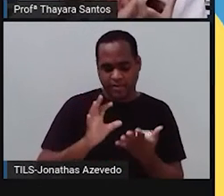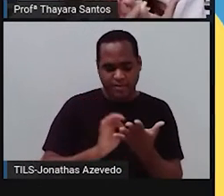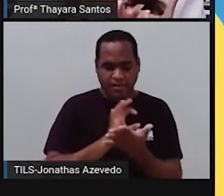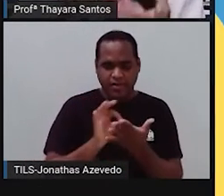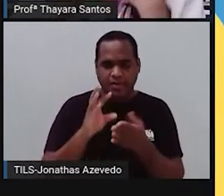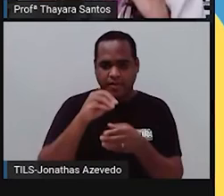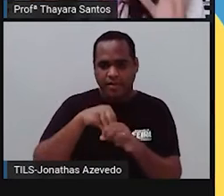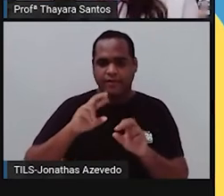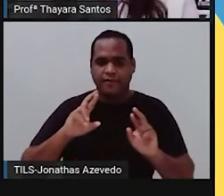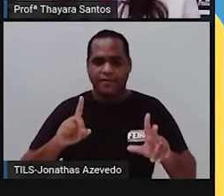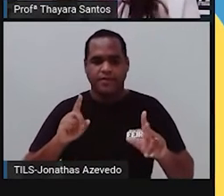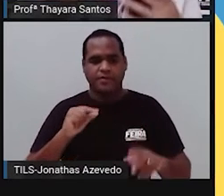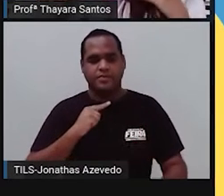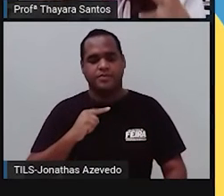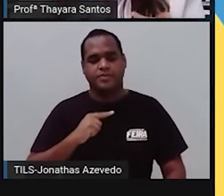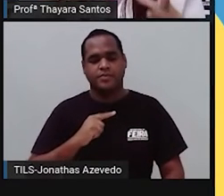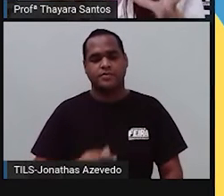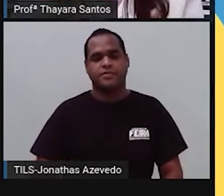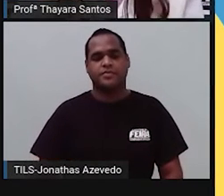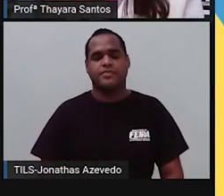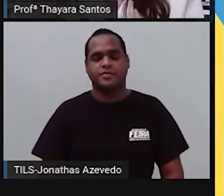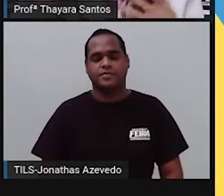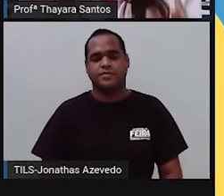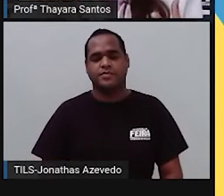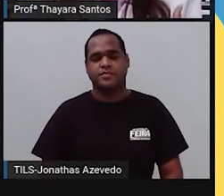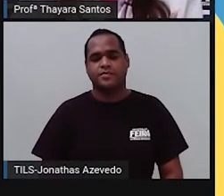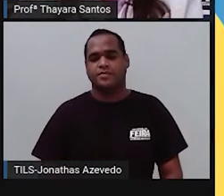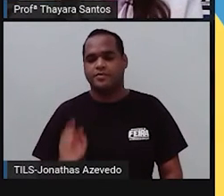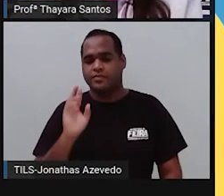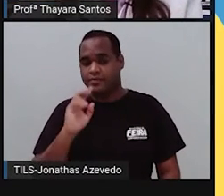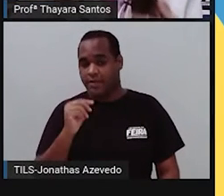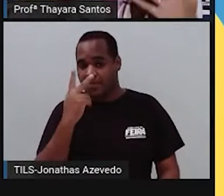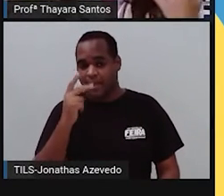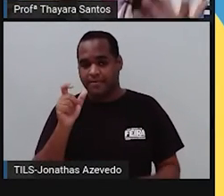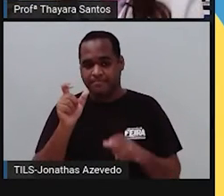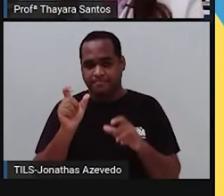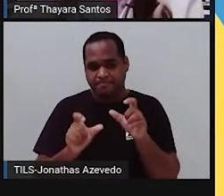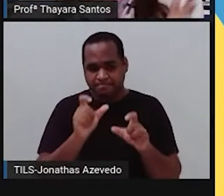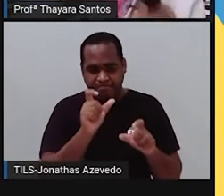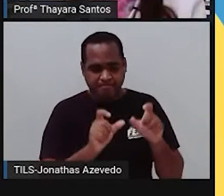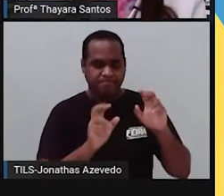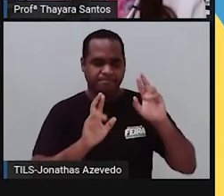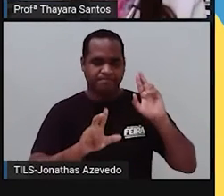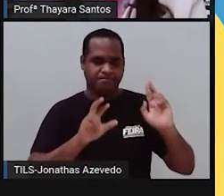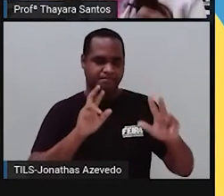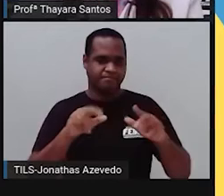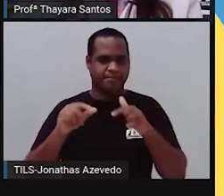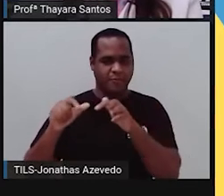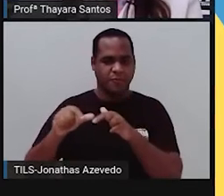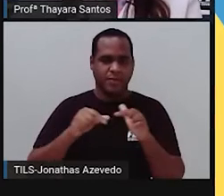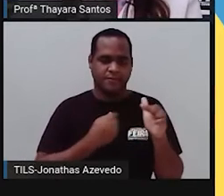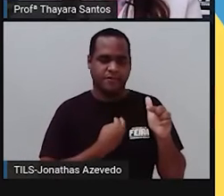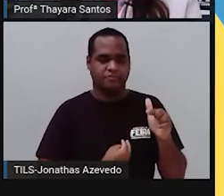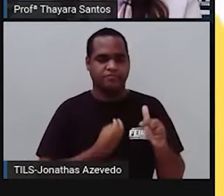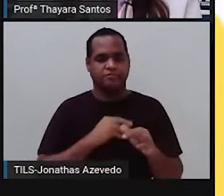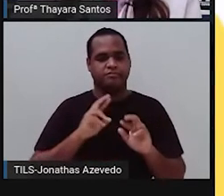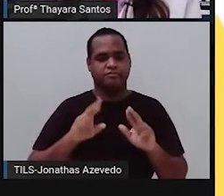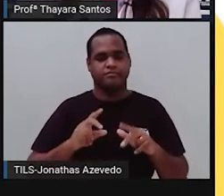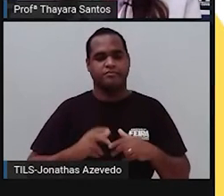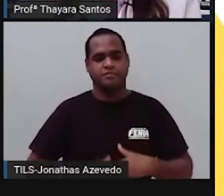formato diferente. E por aí vai. Então, elas apresentam formas específicas de acordo com o lugar onde elas se encontram.